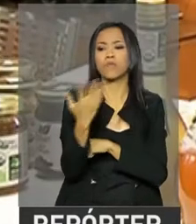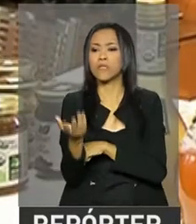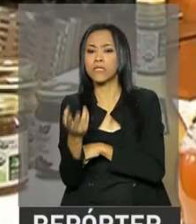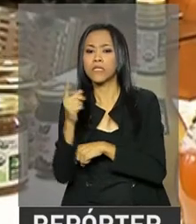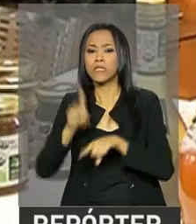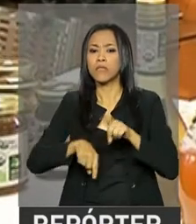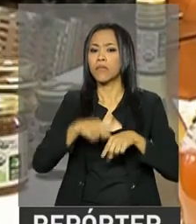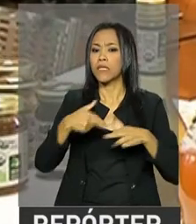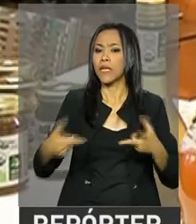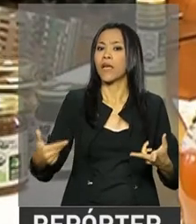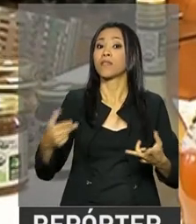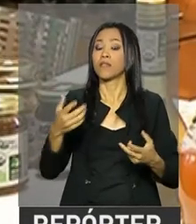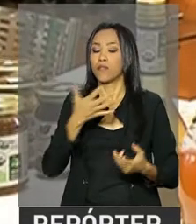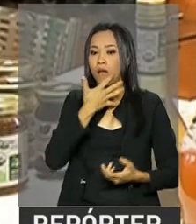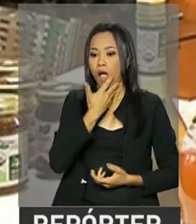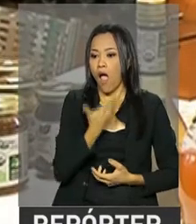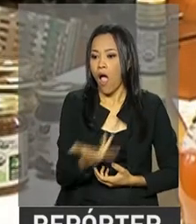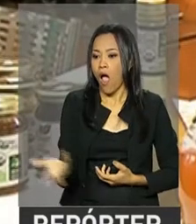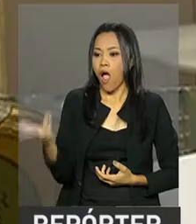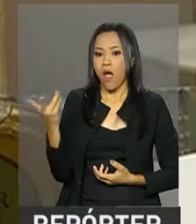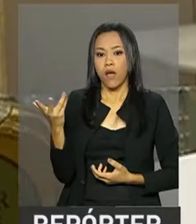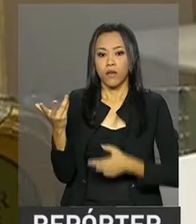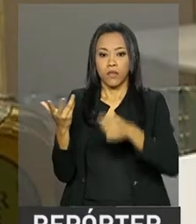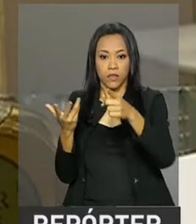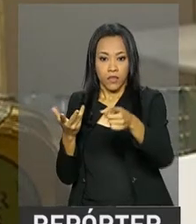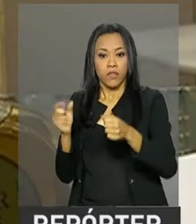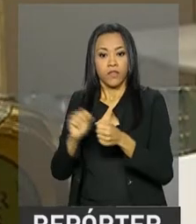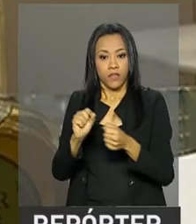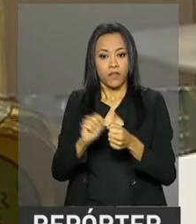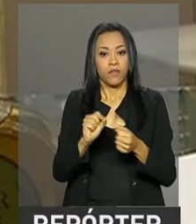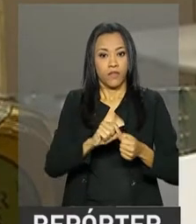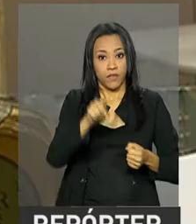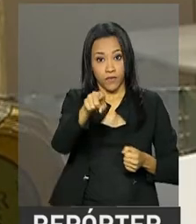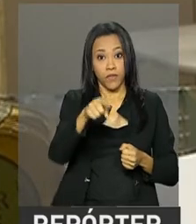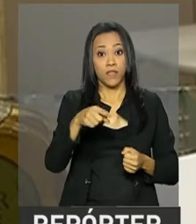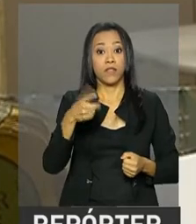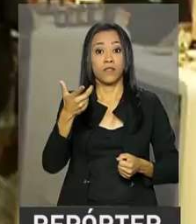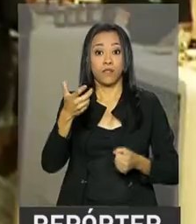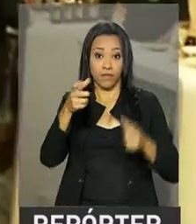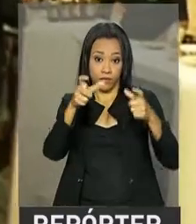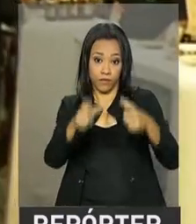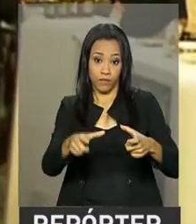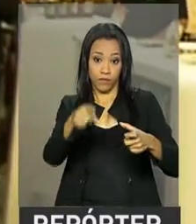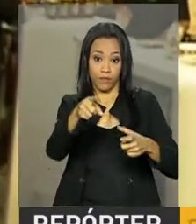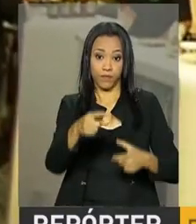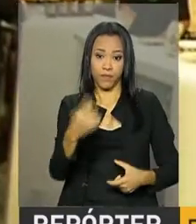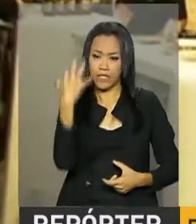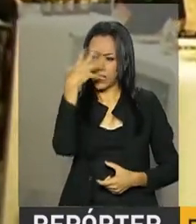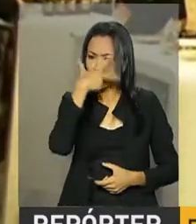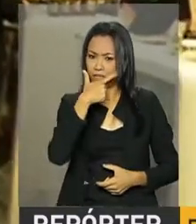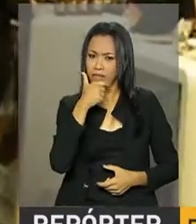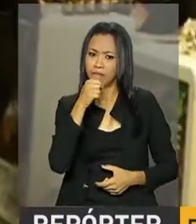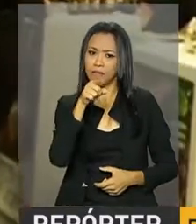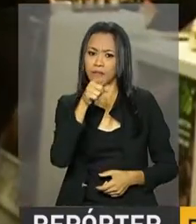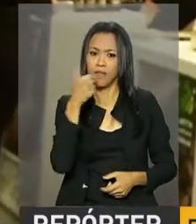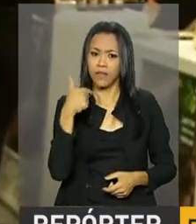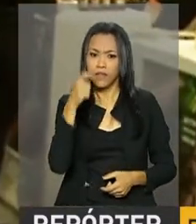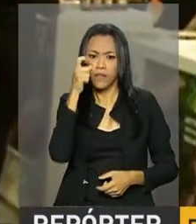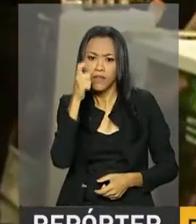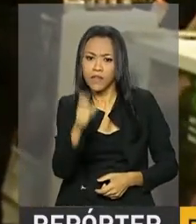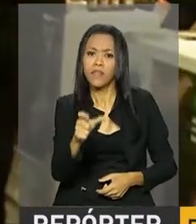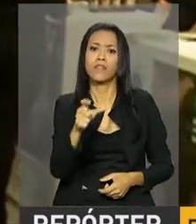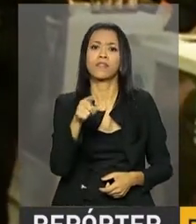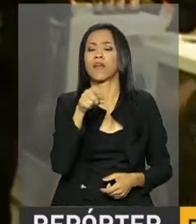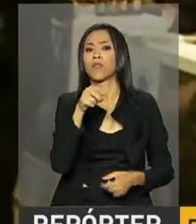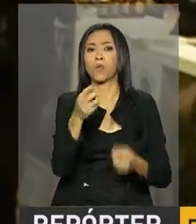mercadorias e se encantou com os acessórios produzidos pela comunidade de Maria Azélia. É belíssimo, né? E a gente ficou interessado pelo